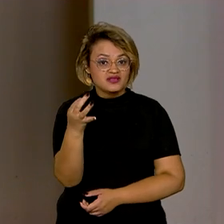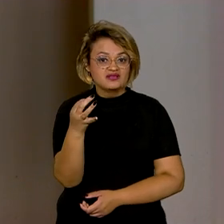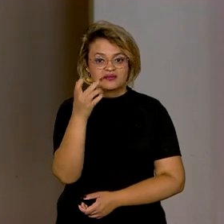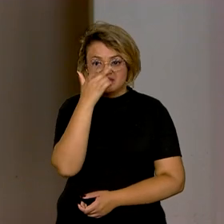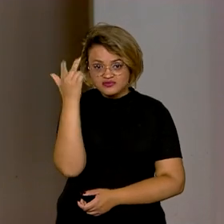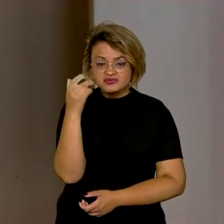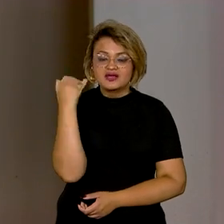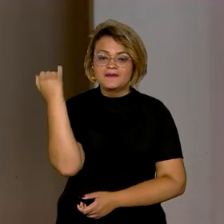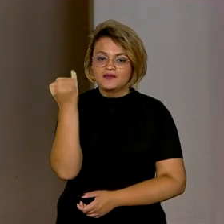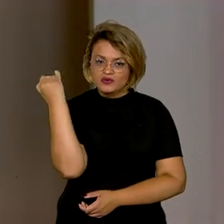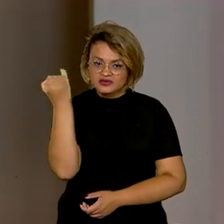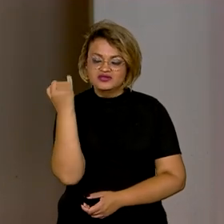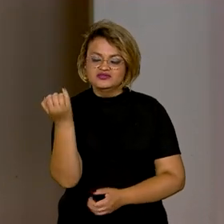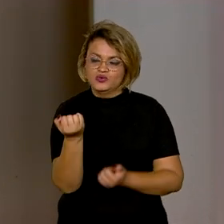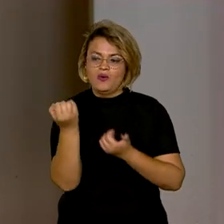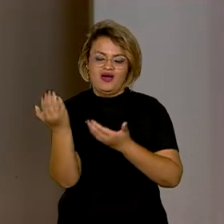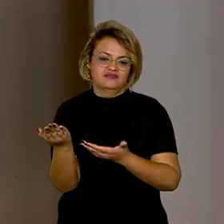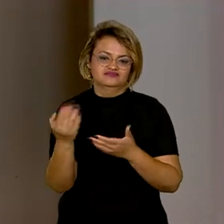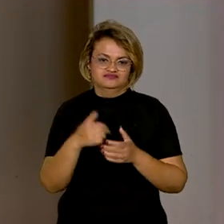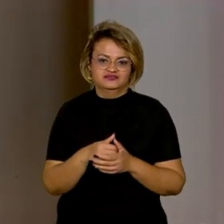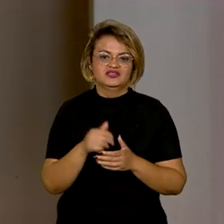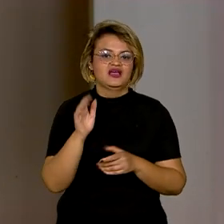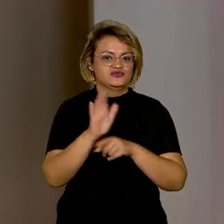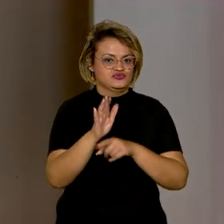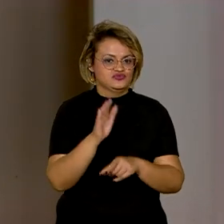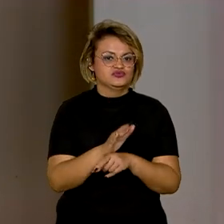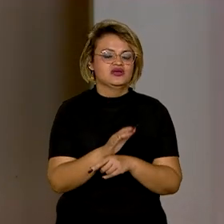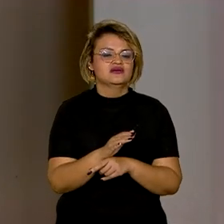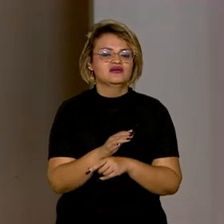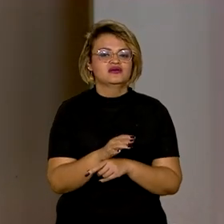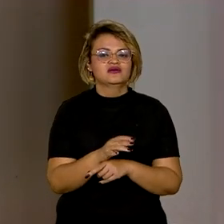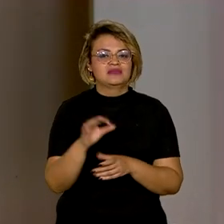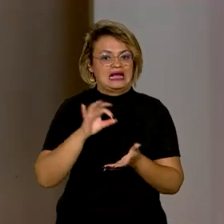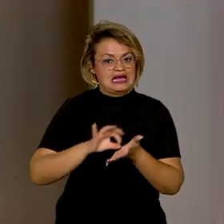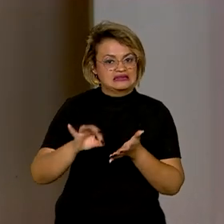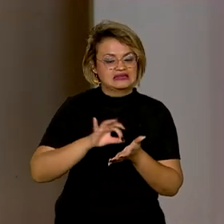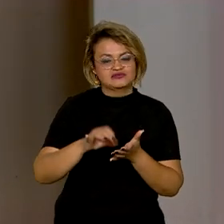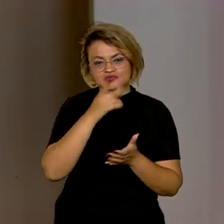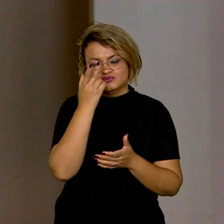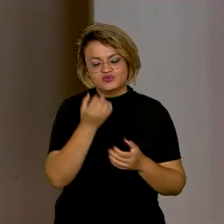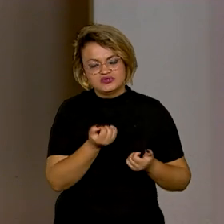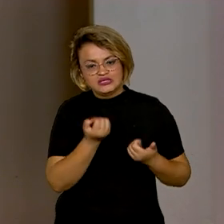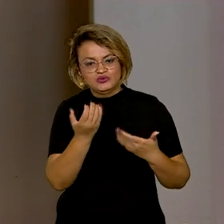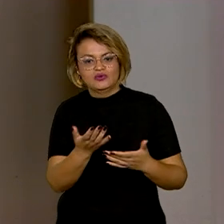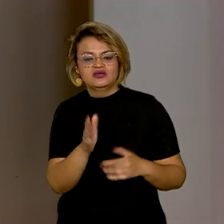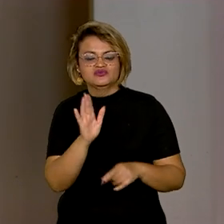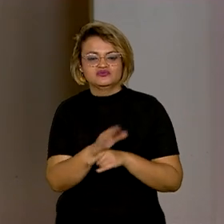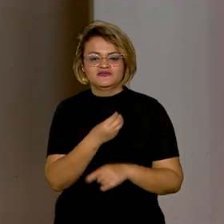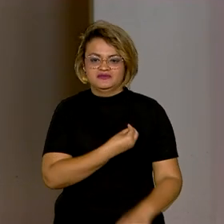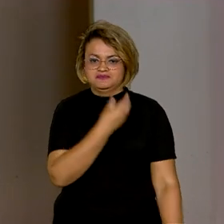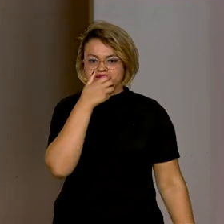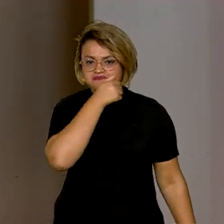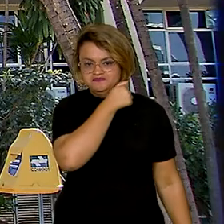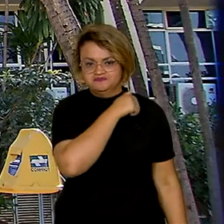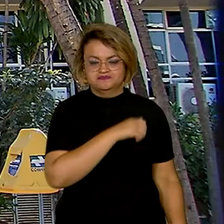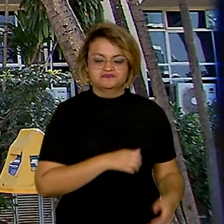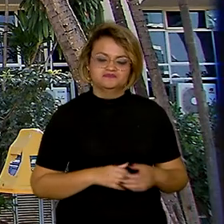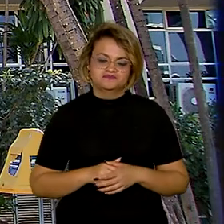pessoas sobre a importância dessa atitude que contribui para o aumento do cadastro de doadores e salva vidas.